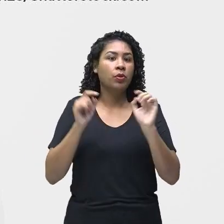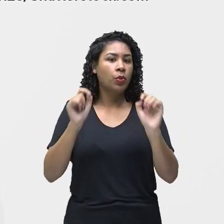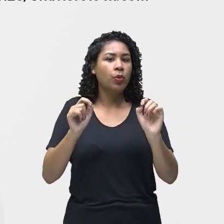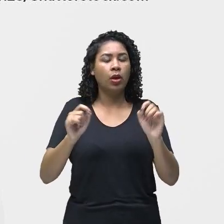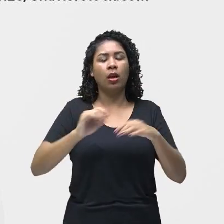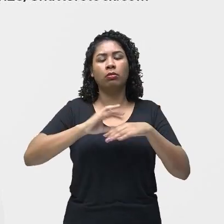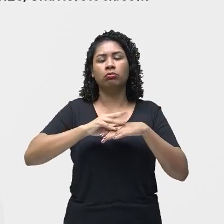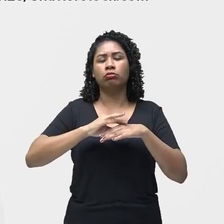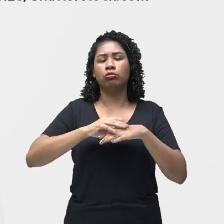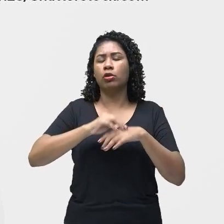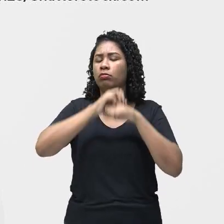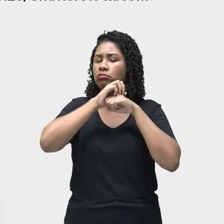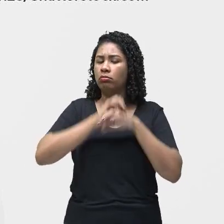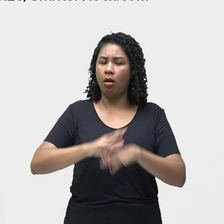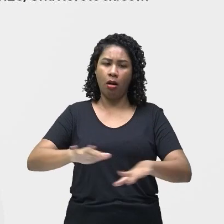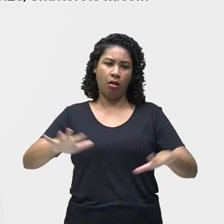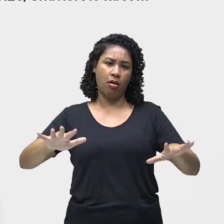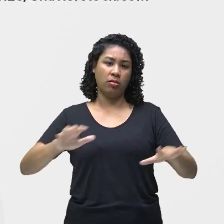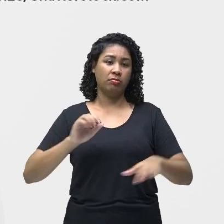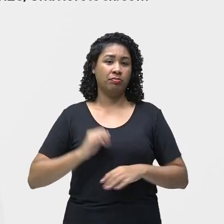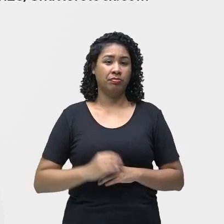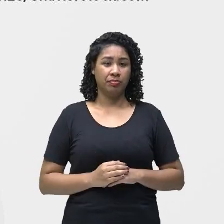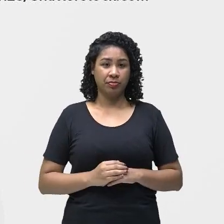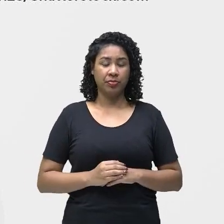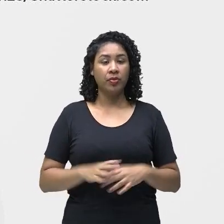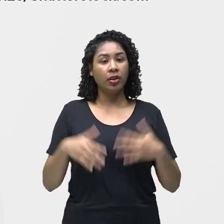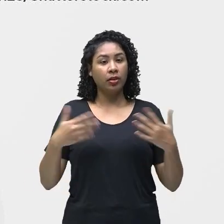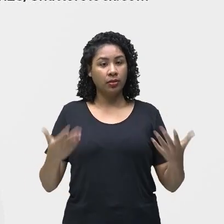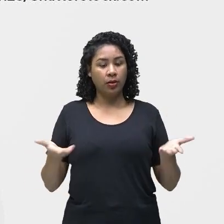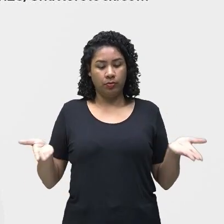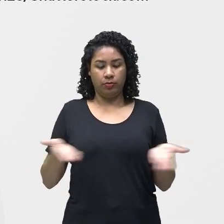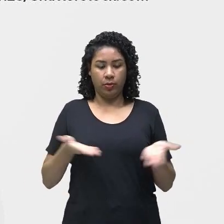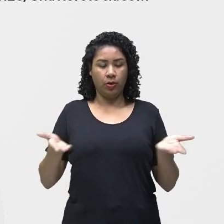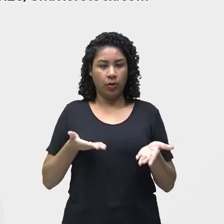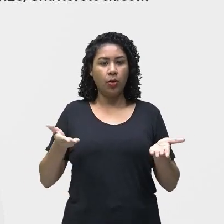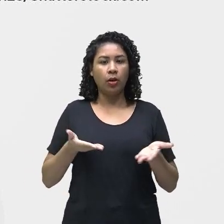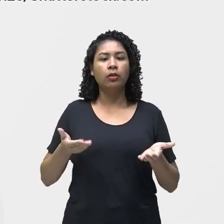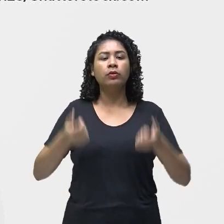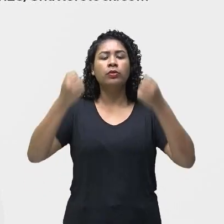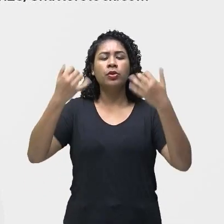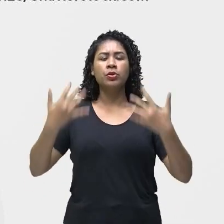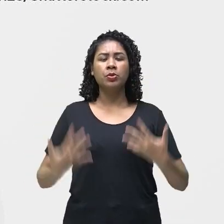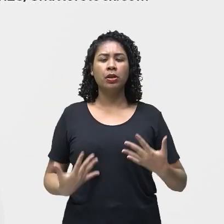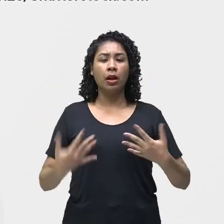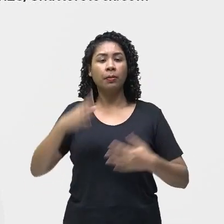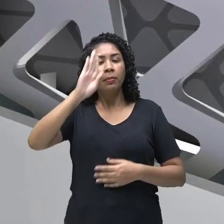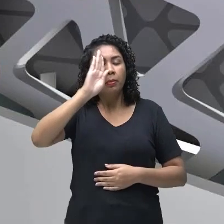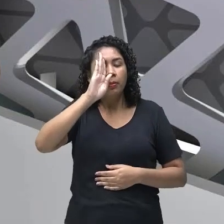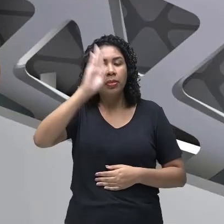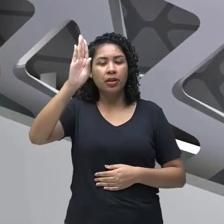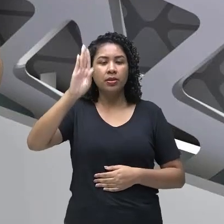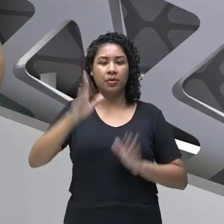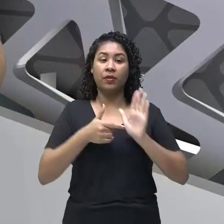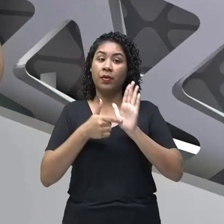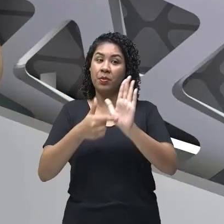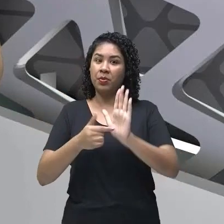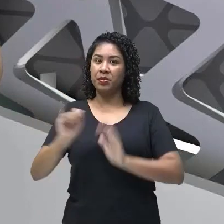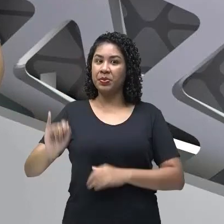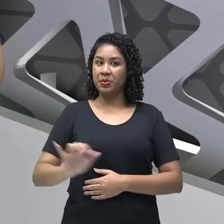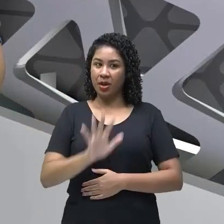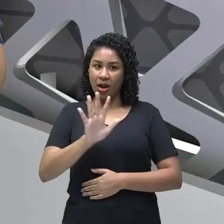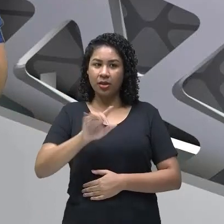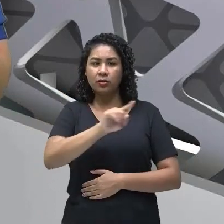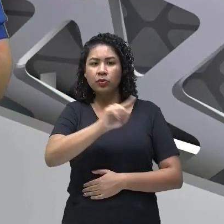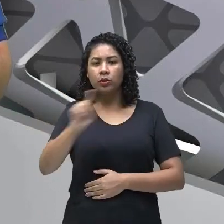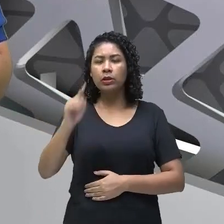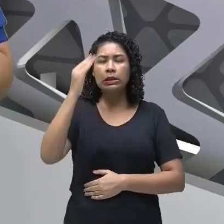doenças e a gente vai descobrir quais são as principais. Eu trouxe umas imagens para vocês, para a gente